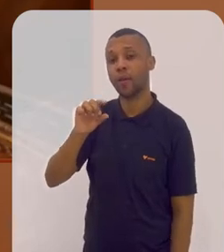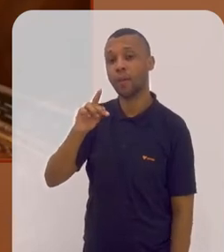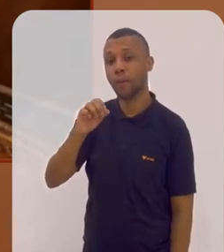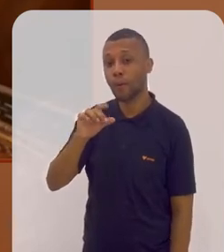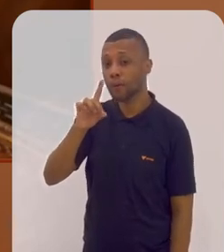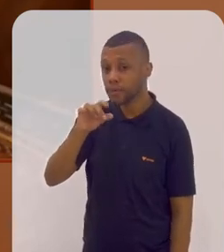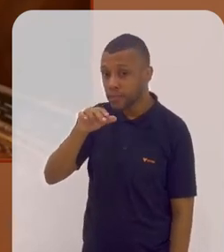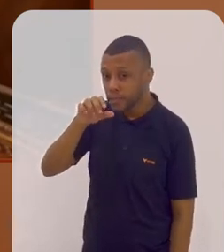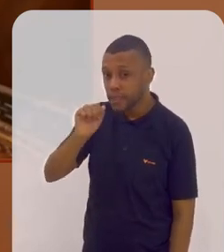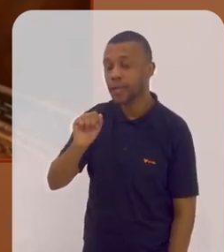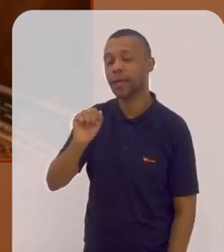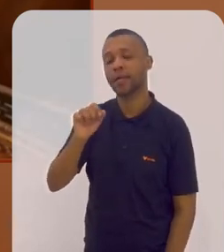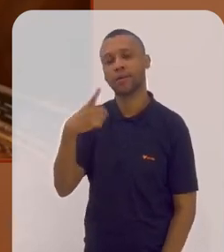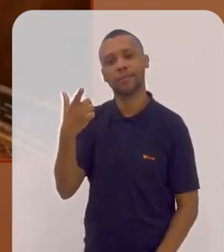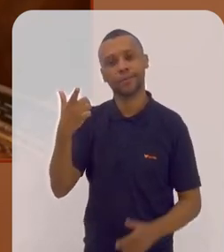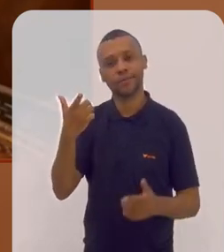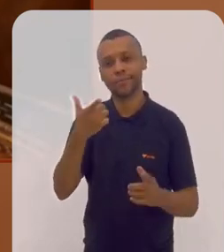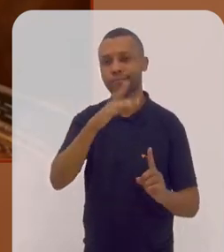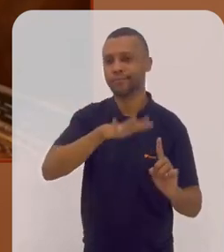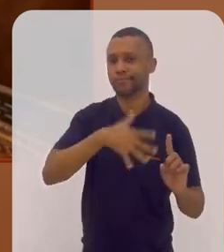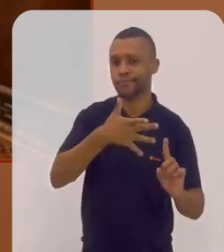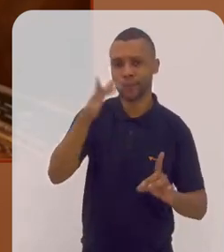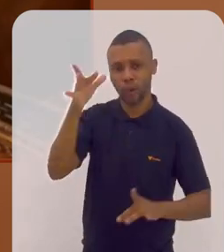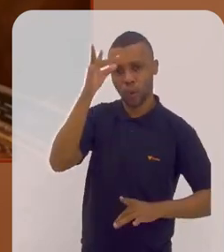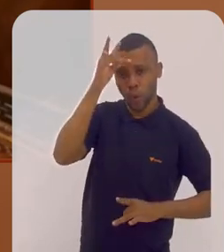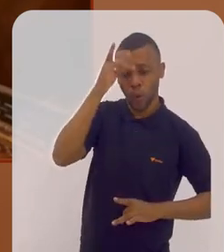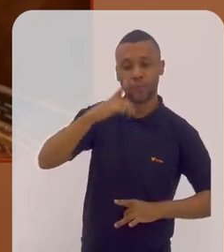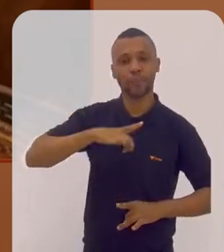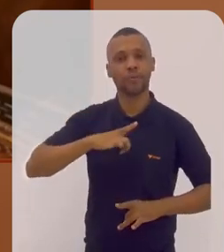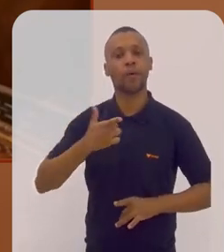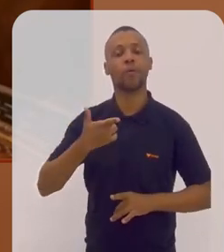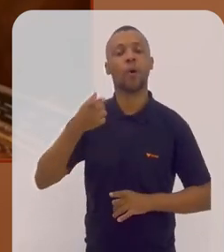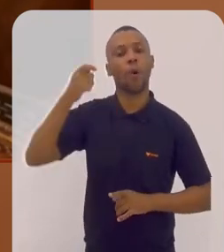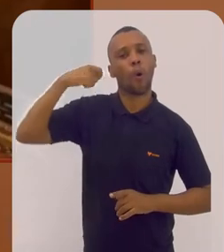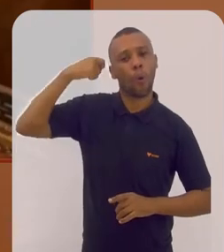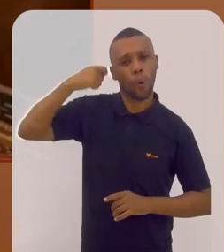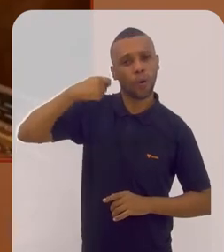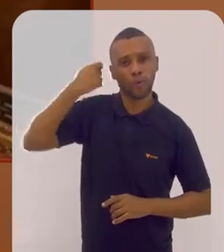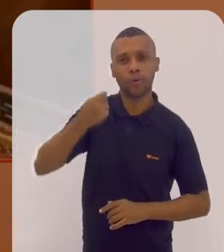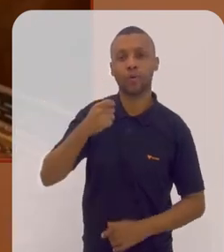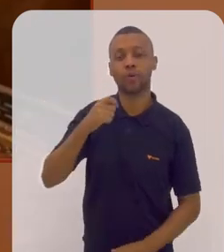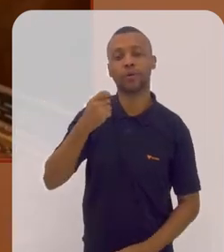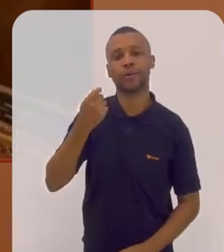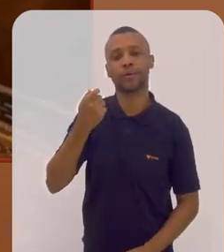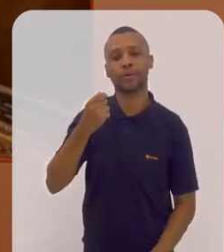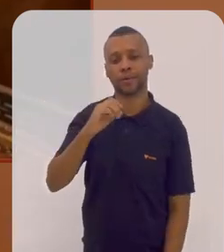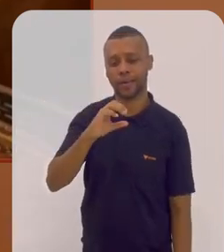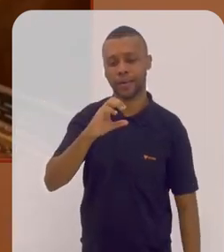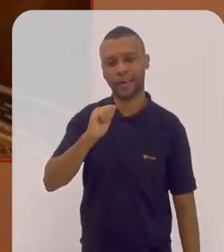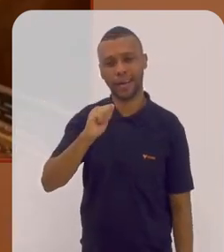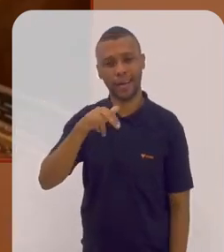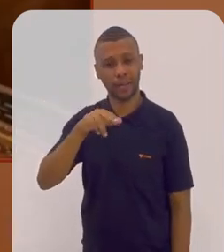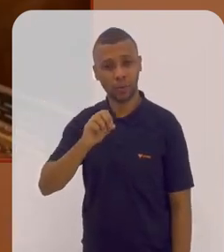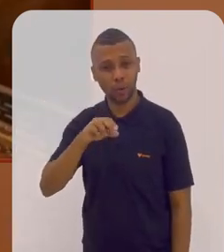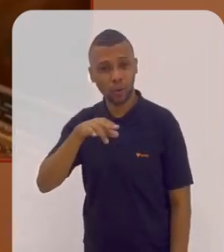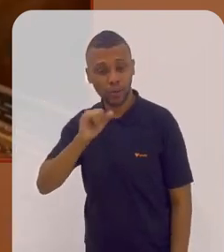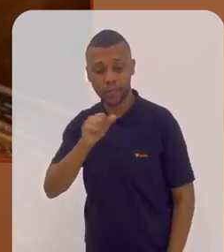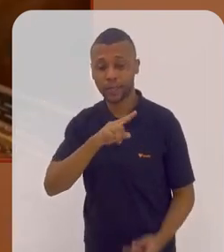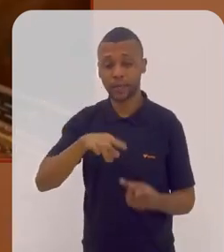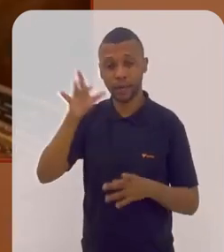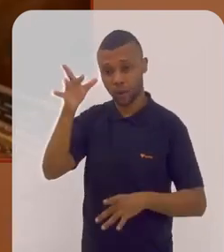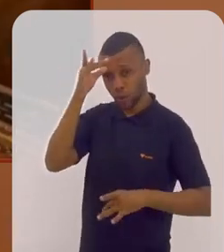de Dona Leopoldina com Dom Pedro. Tivemos o grande Antônio Calone, que viveu Ernesto Nazaré em